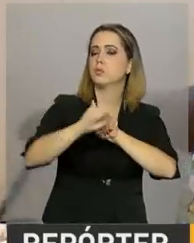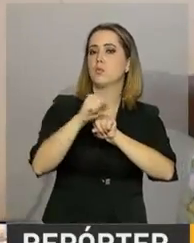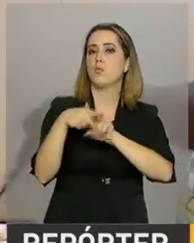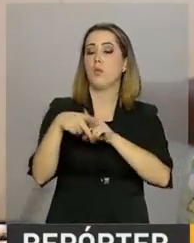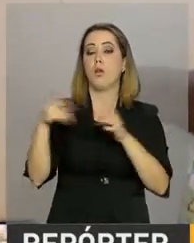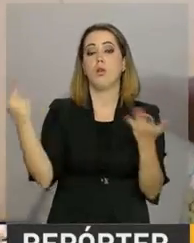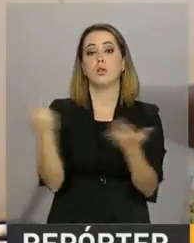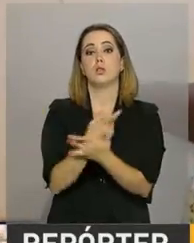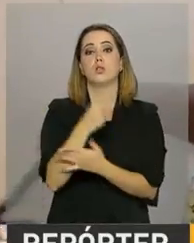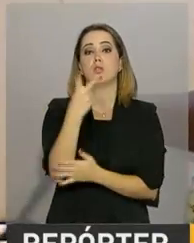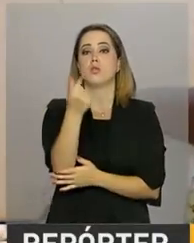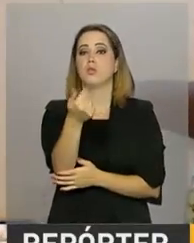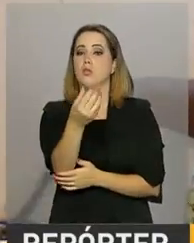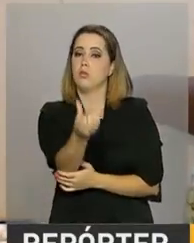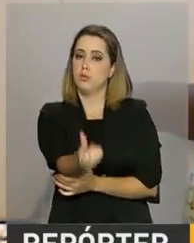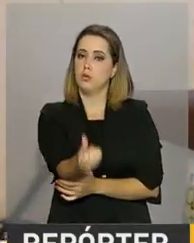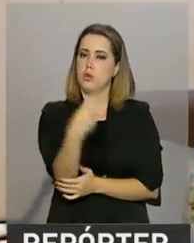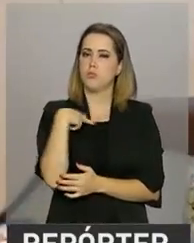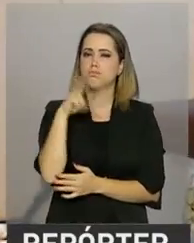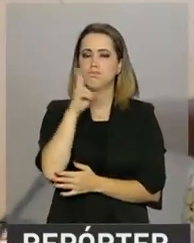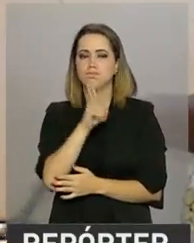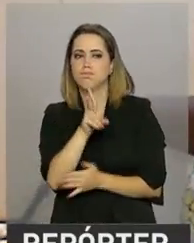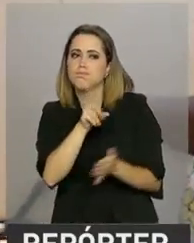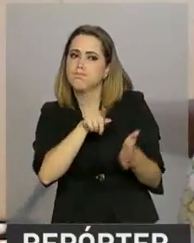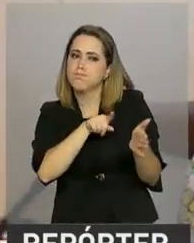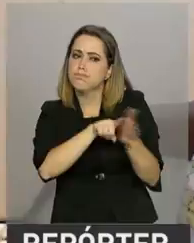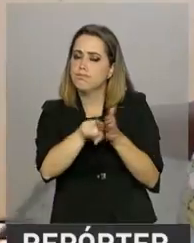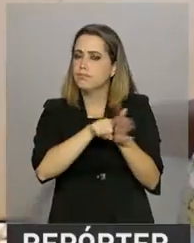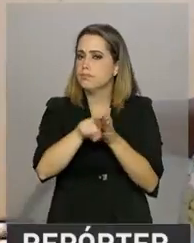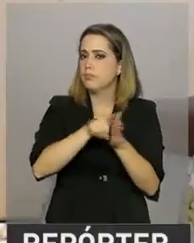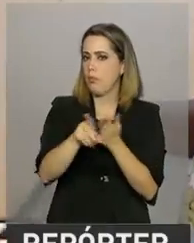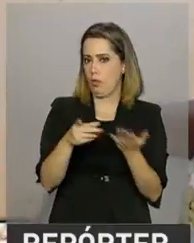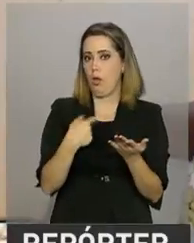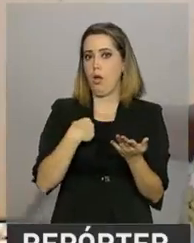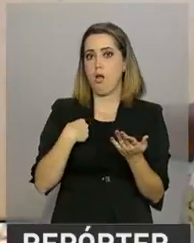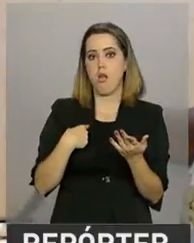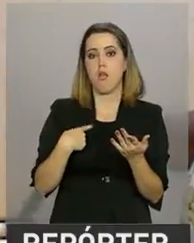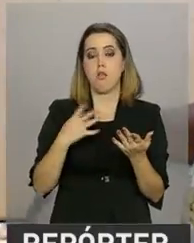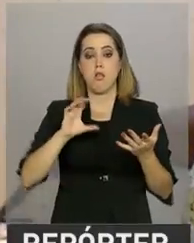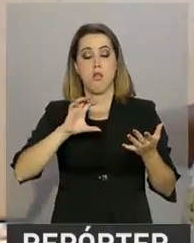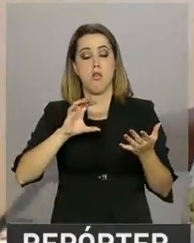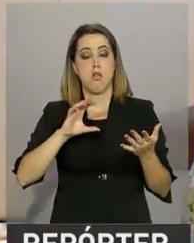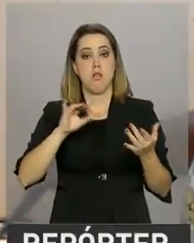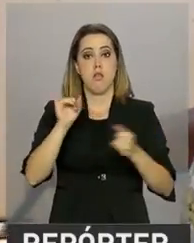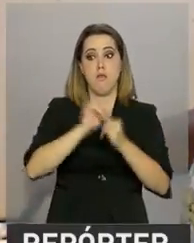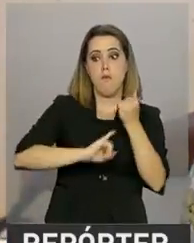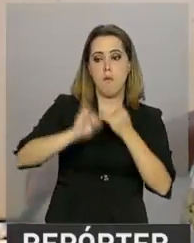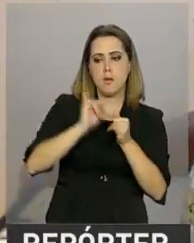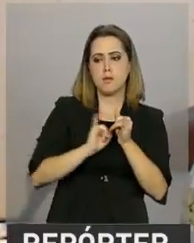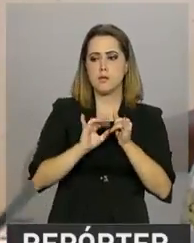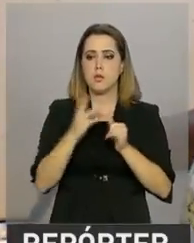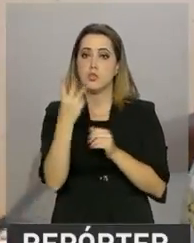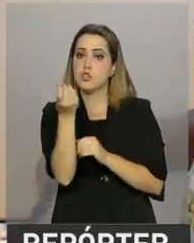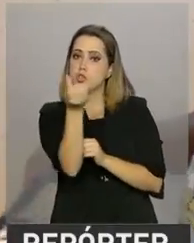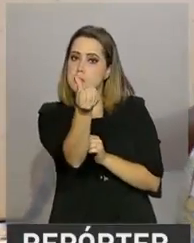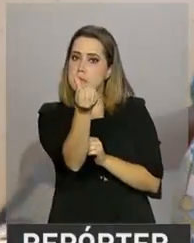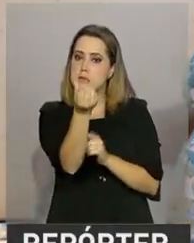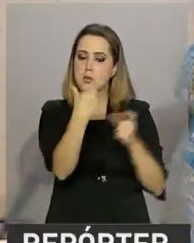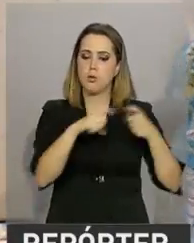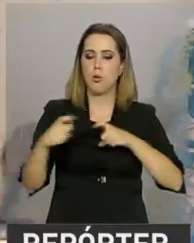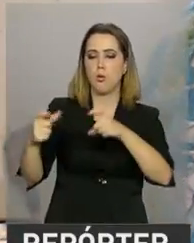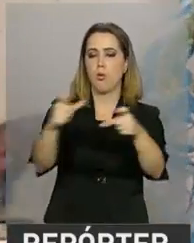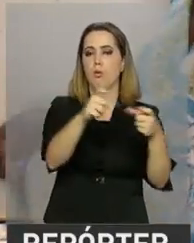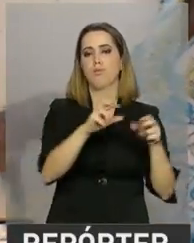realizou em 2016 uma espécie de pente fino. Cruzou informações de seis bases de dados do governo